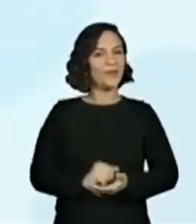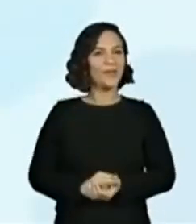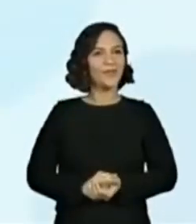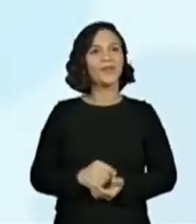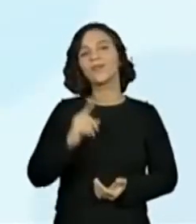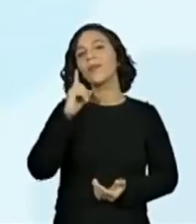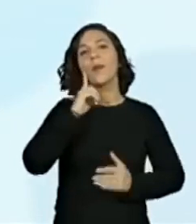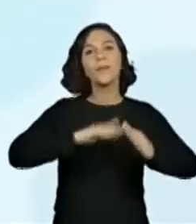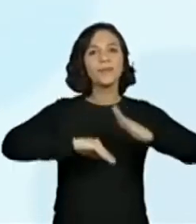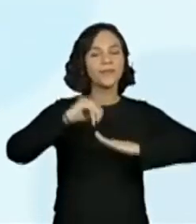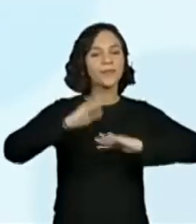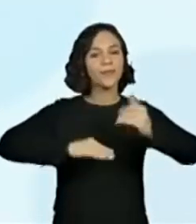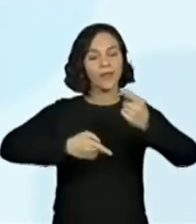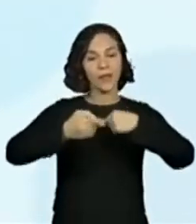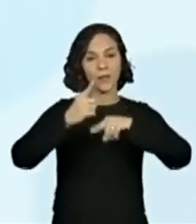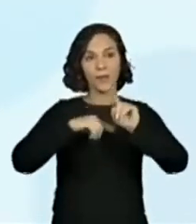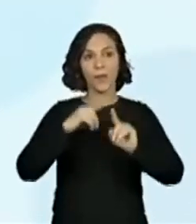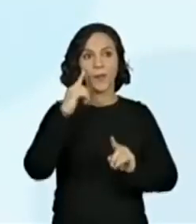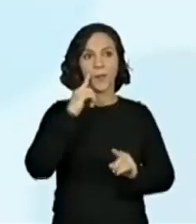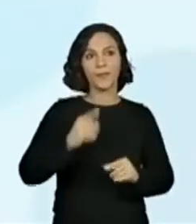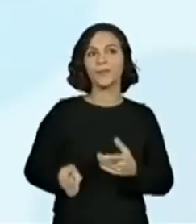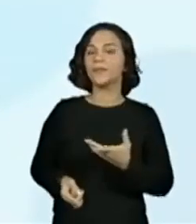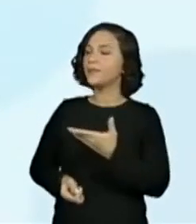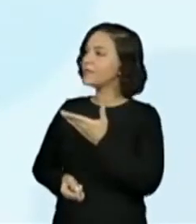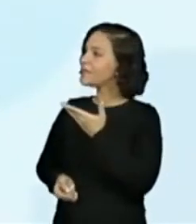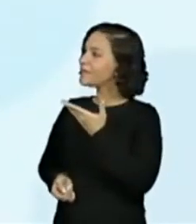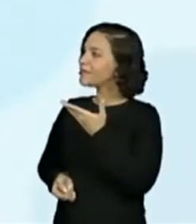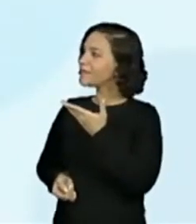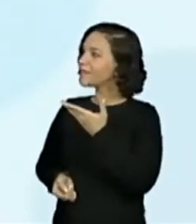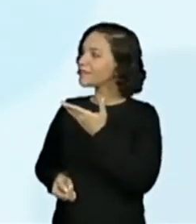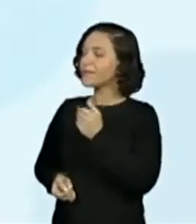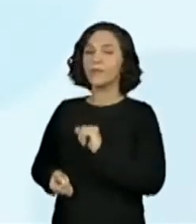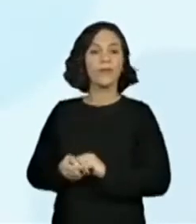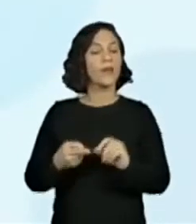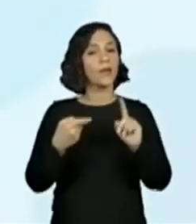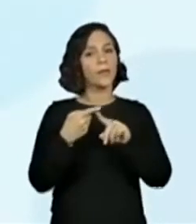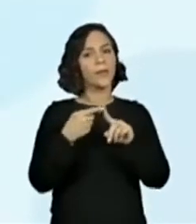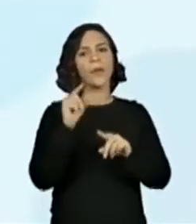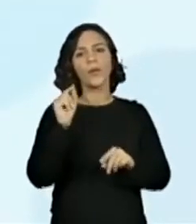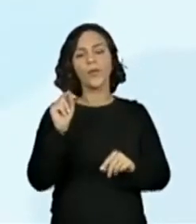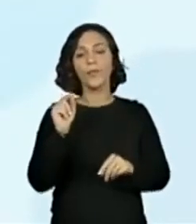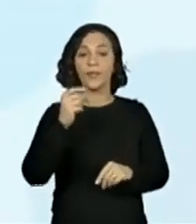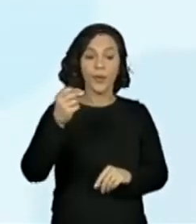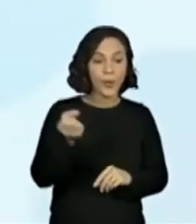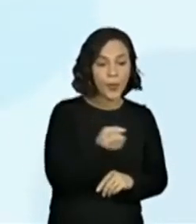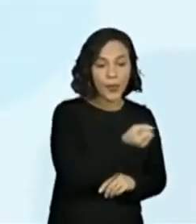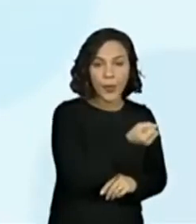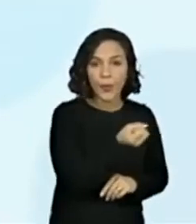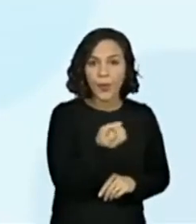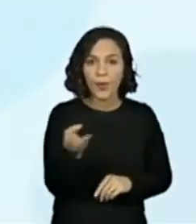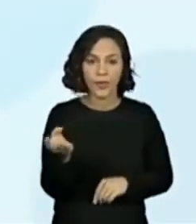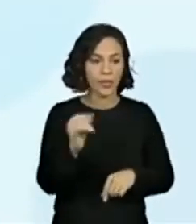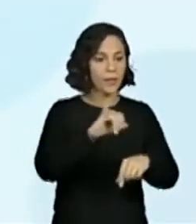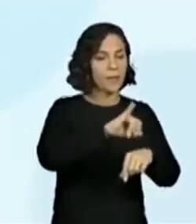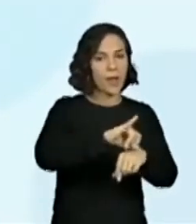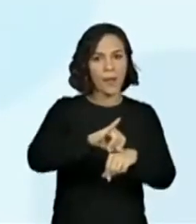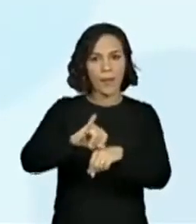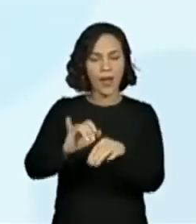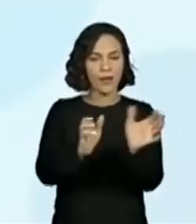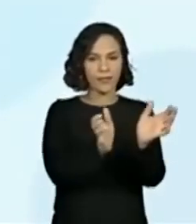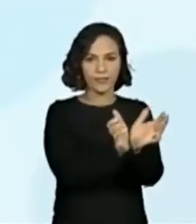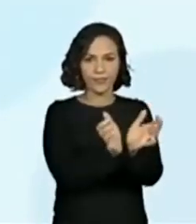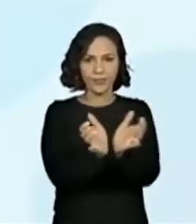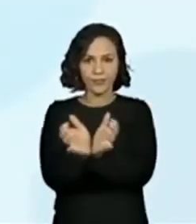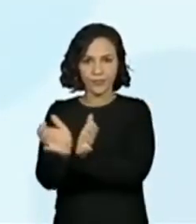Habilidade, a gente tem a EF-01MA-04, contar a quantidade de objetos de coleções